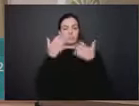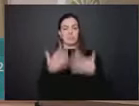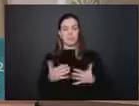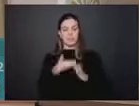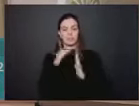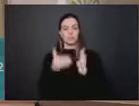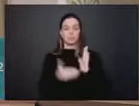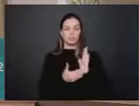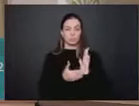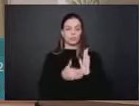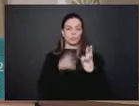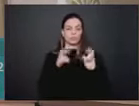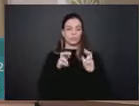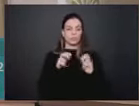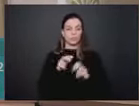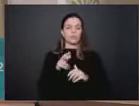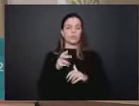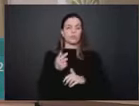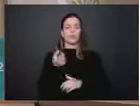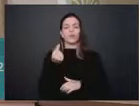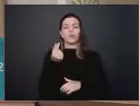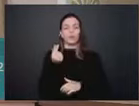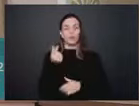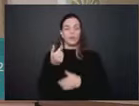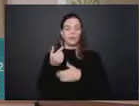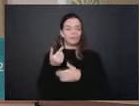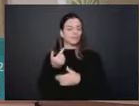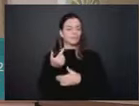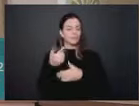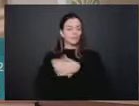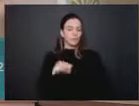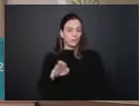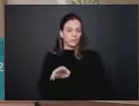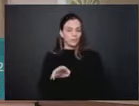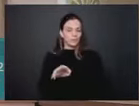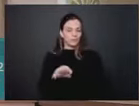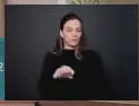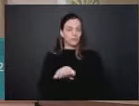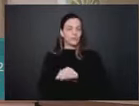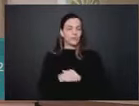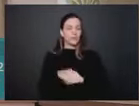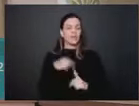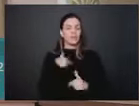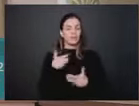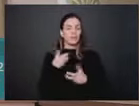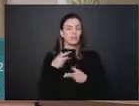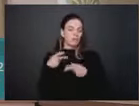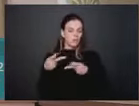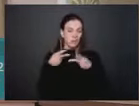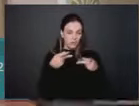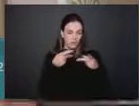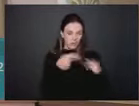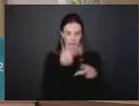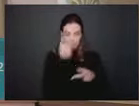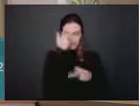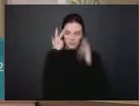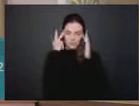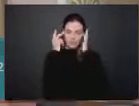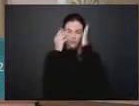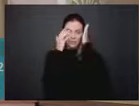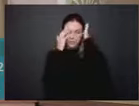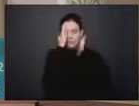e auto armazenamento. Então, de início, já vou convidar quem entende do assunto, que é o Rafael